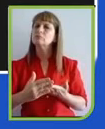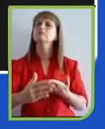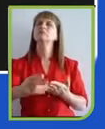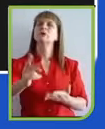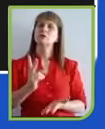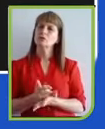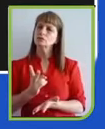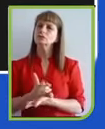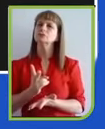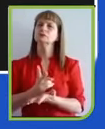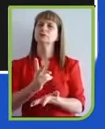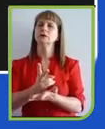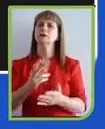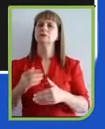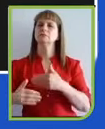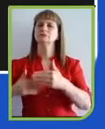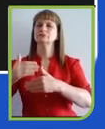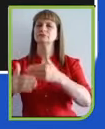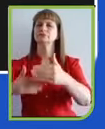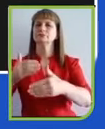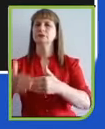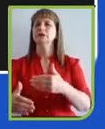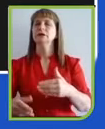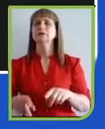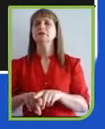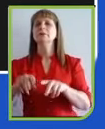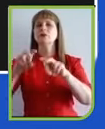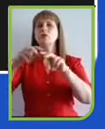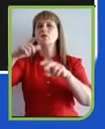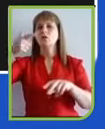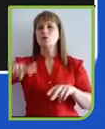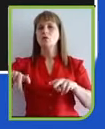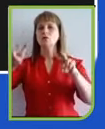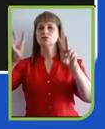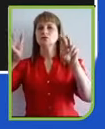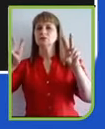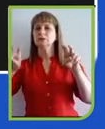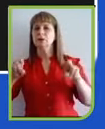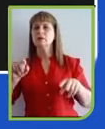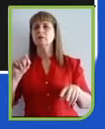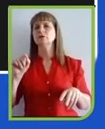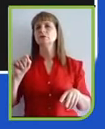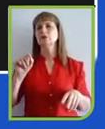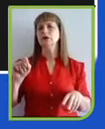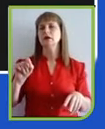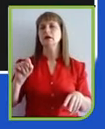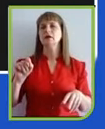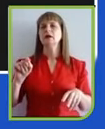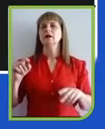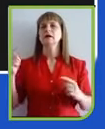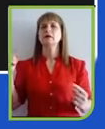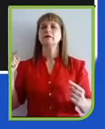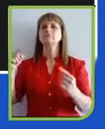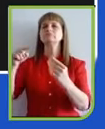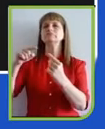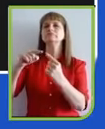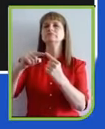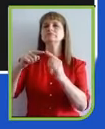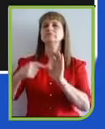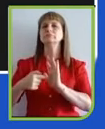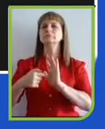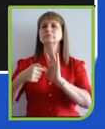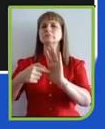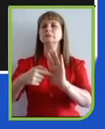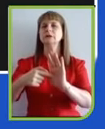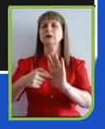subsequentes, que complementam, como, por exemplo, a declaração de propósito, cada vez mais empresas no mundo